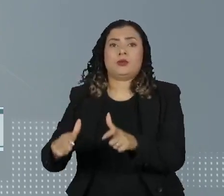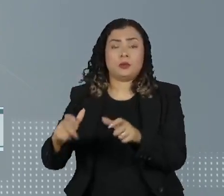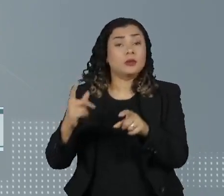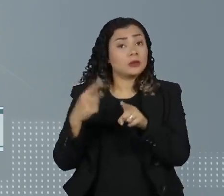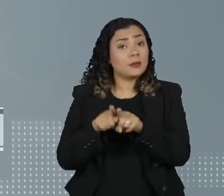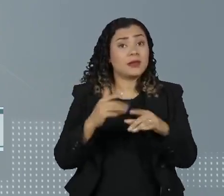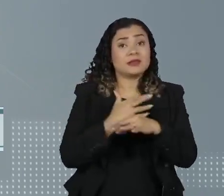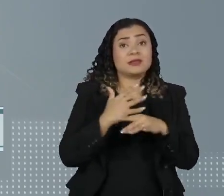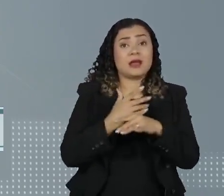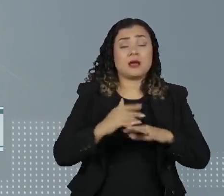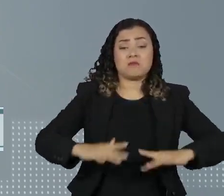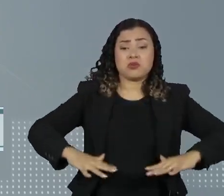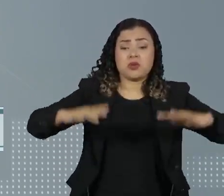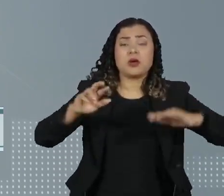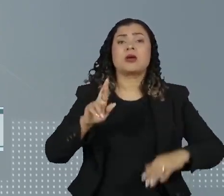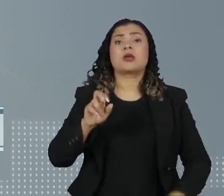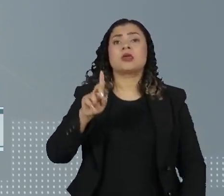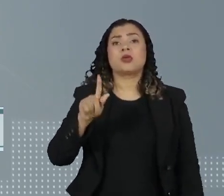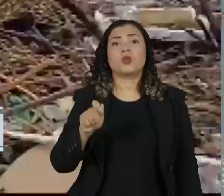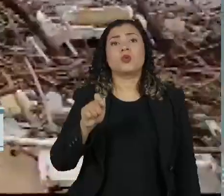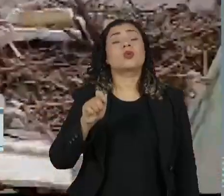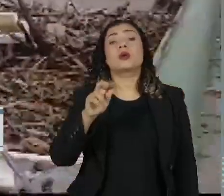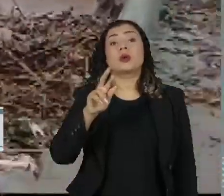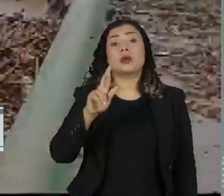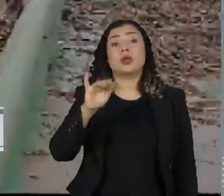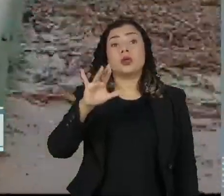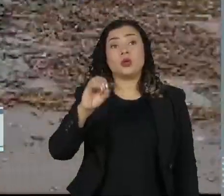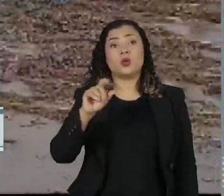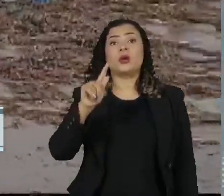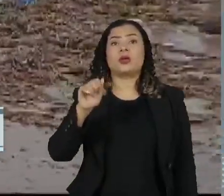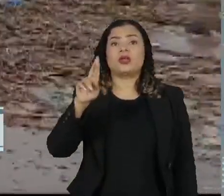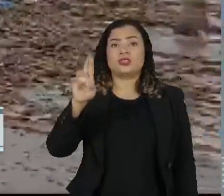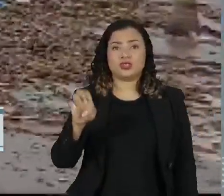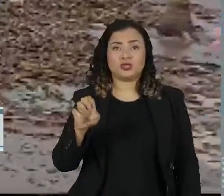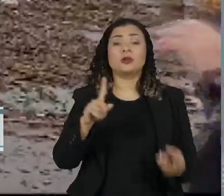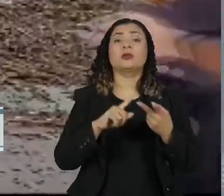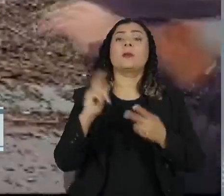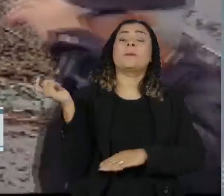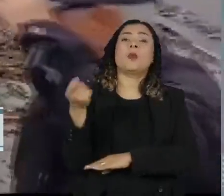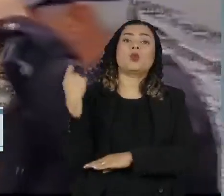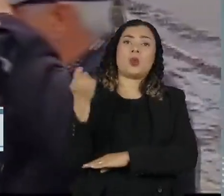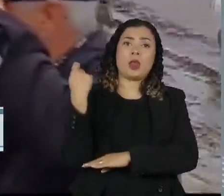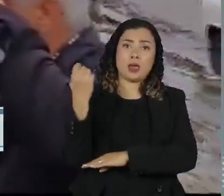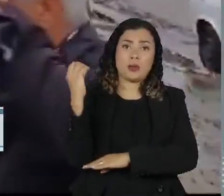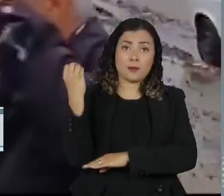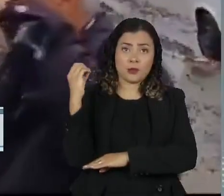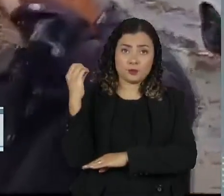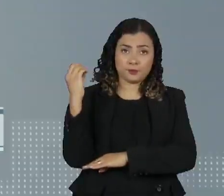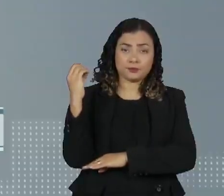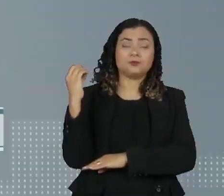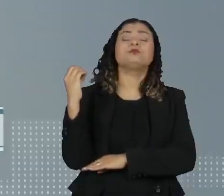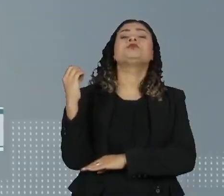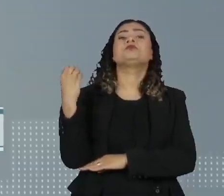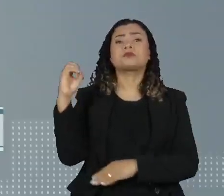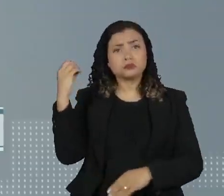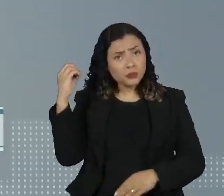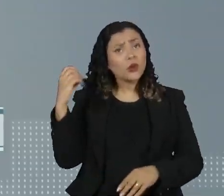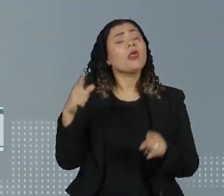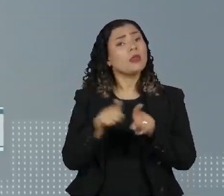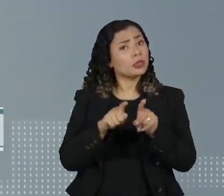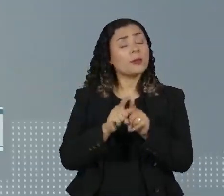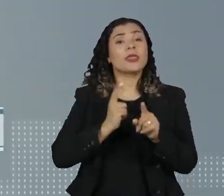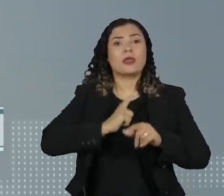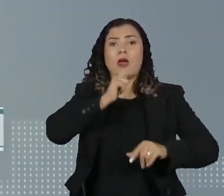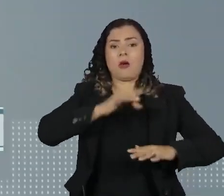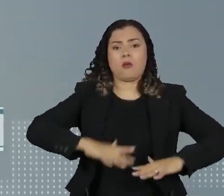cidades como em Rio Grande, no extremo sul. Em Porto Alegre, o nível do Rio Guaíba ultrapassou novamente a cota de